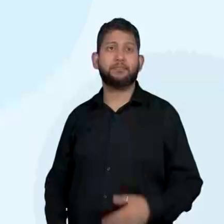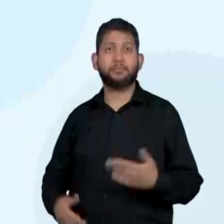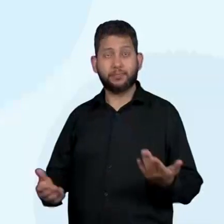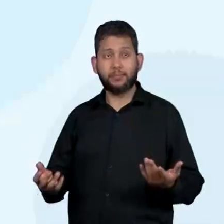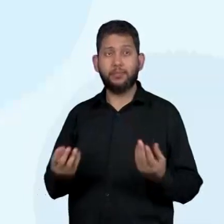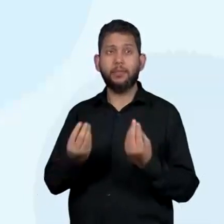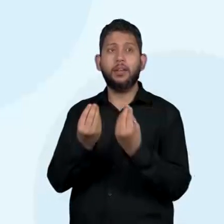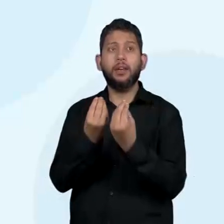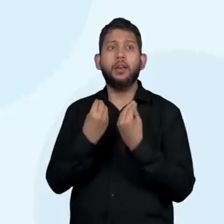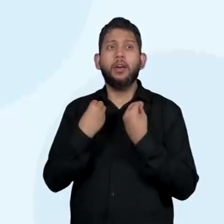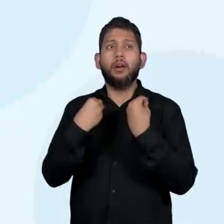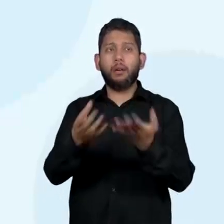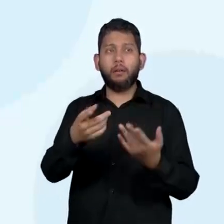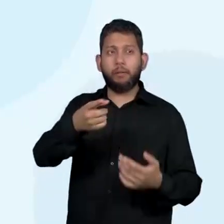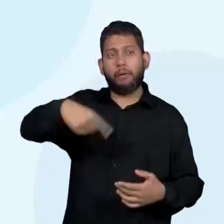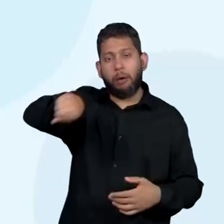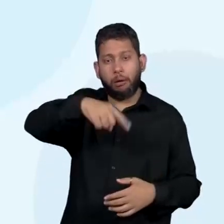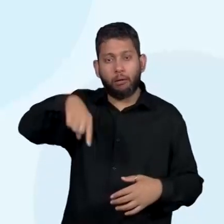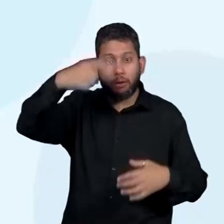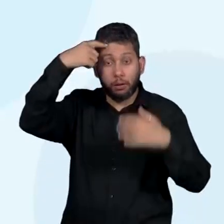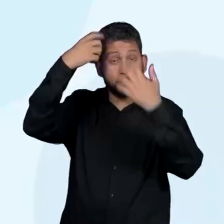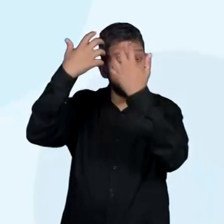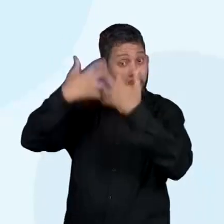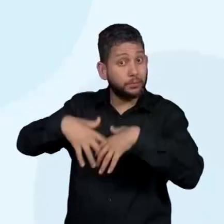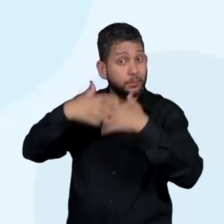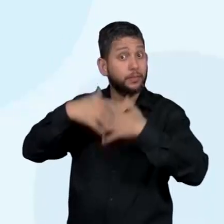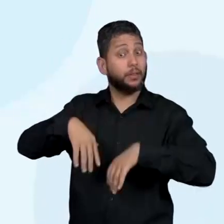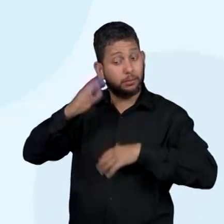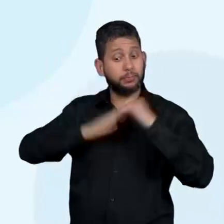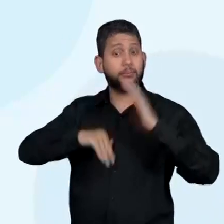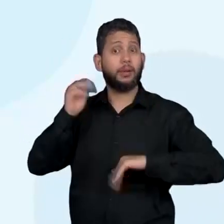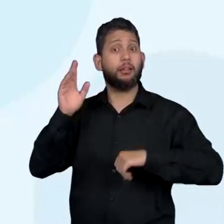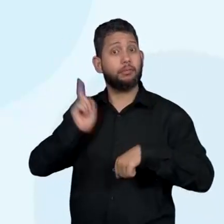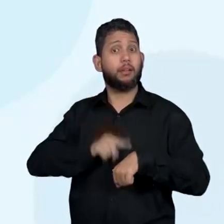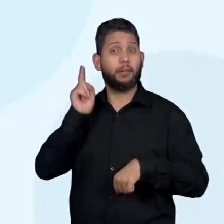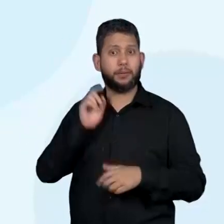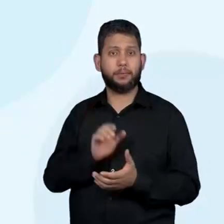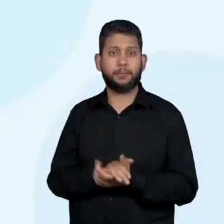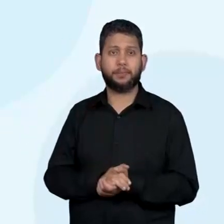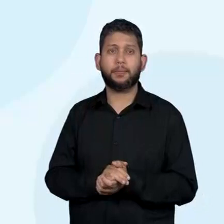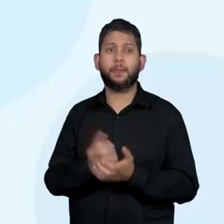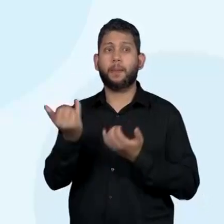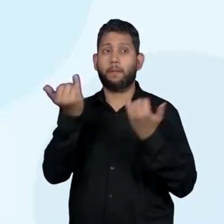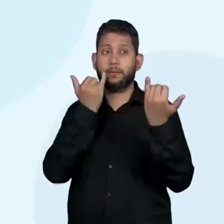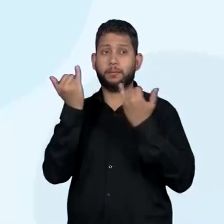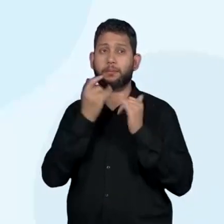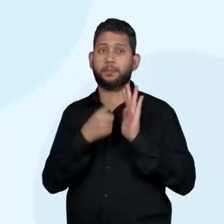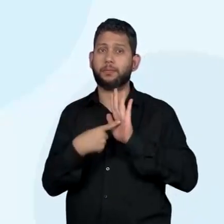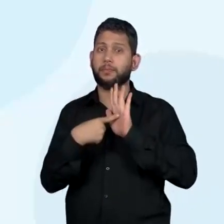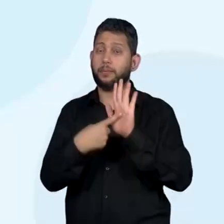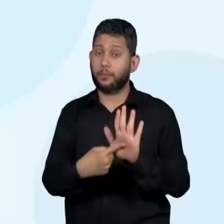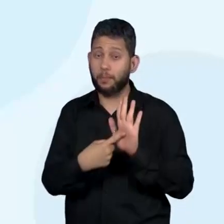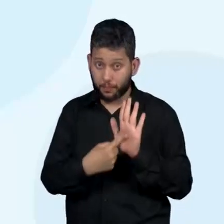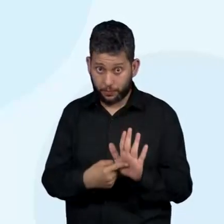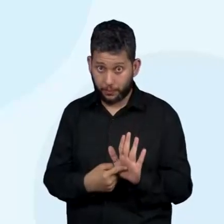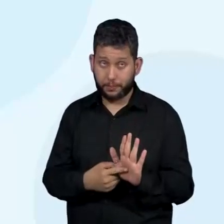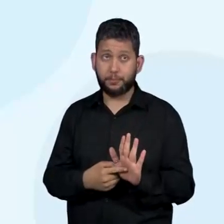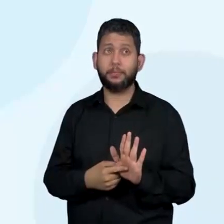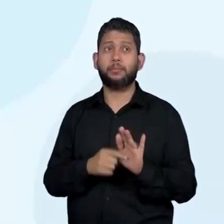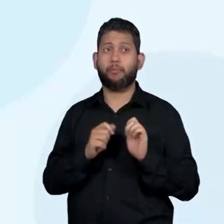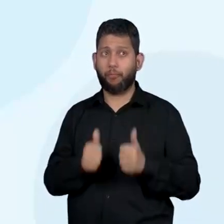Reflexão e prática. Com base na leitura das duas informações compartilhadas, complete os quadros.